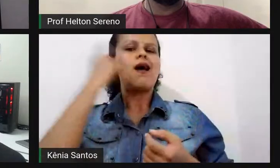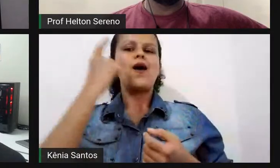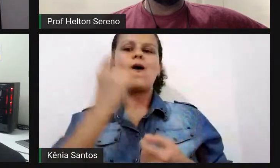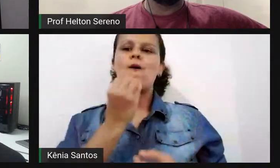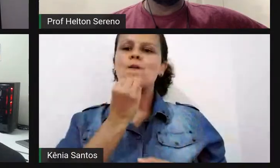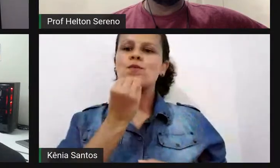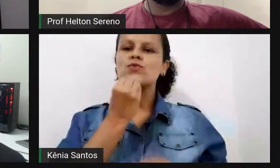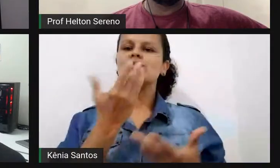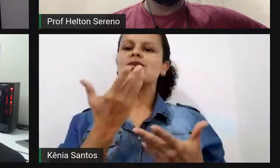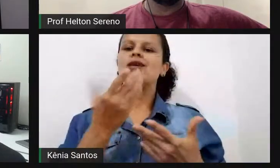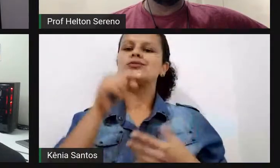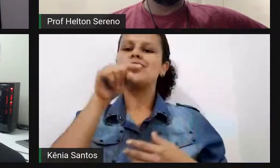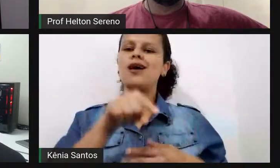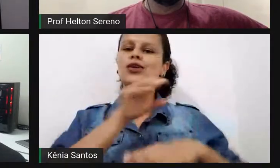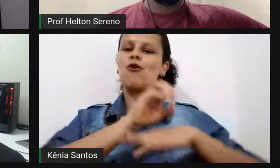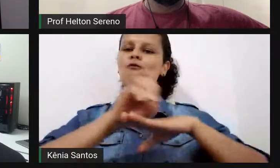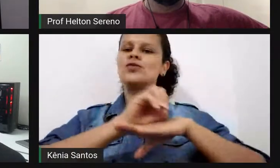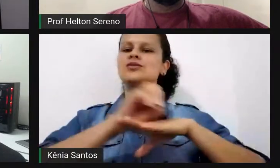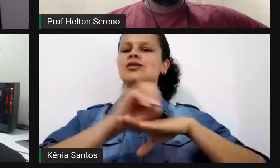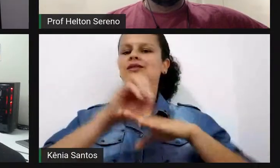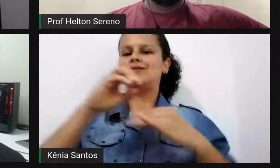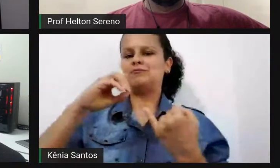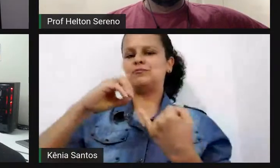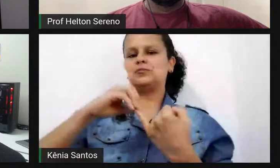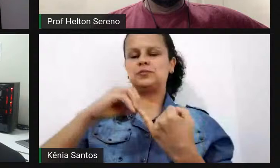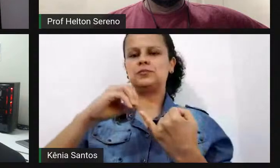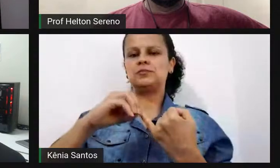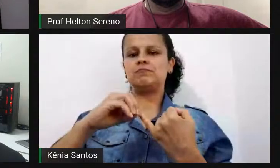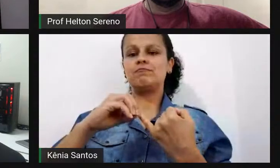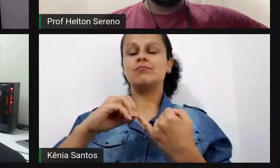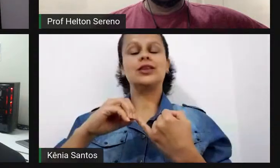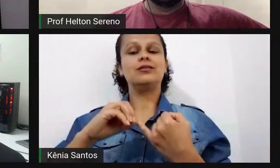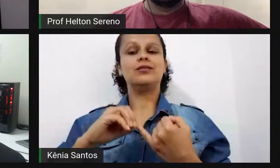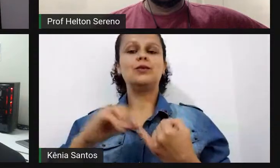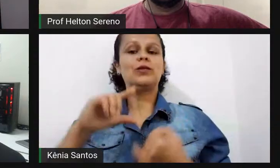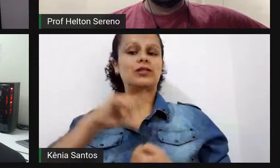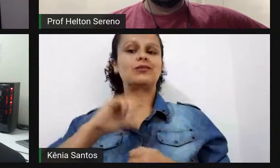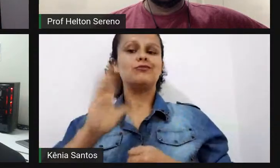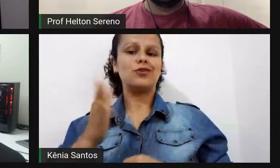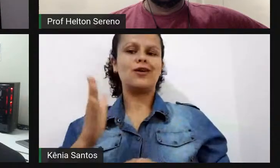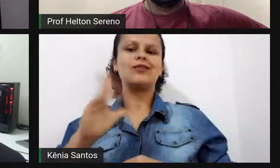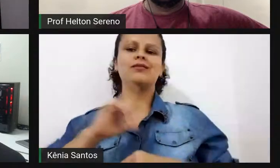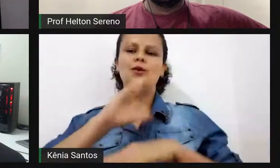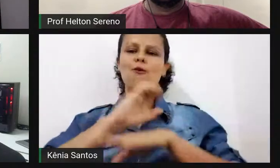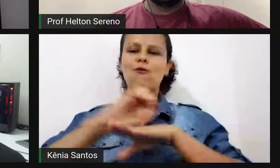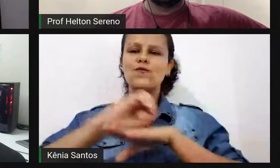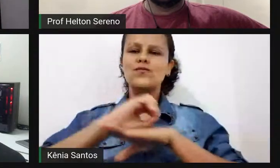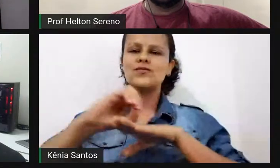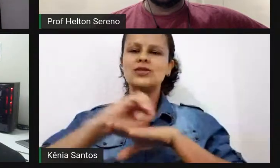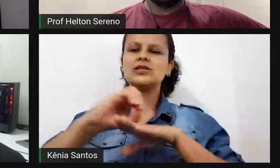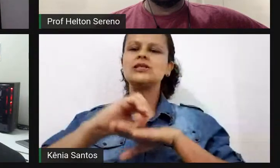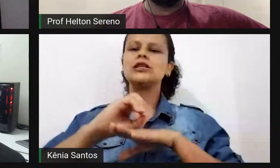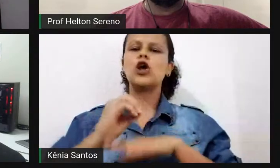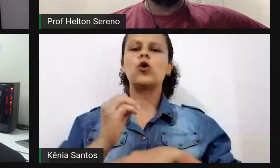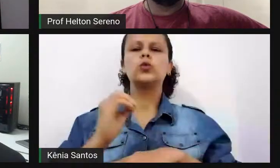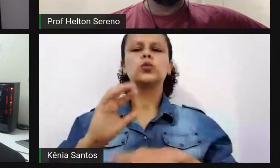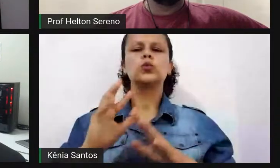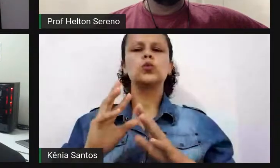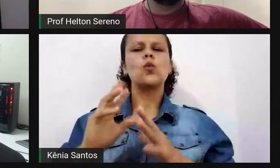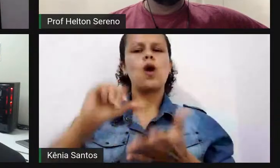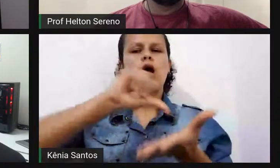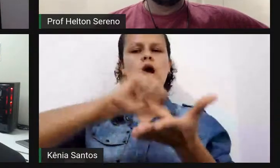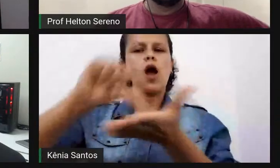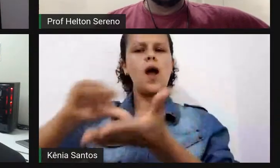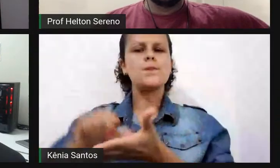oficinas, conduzidas por professores que estiveram na Finlândia, foram realizadas em quase todos os campi. Por que